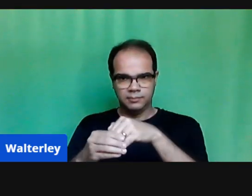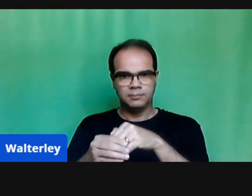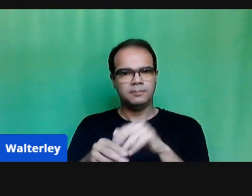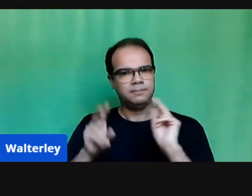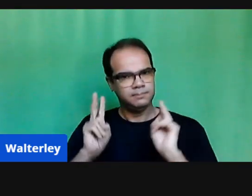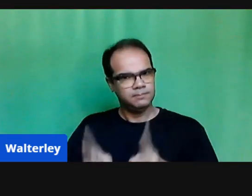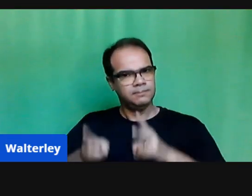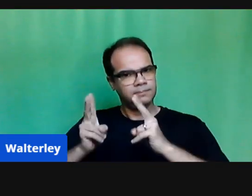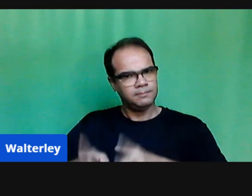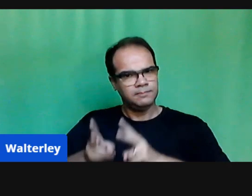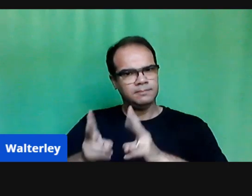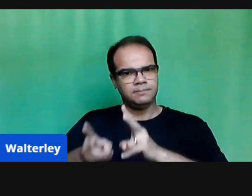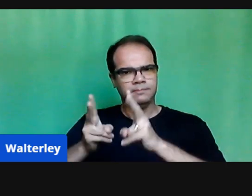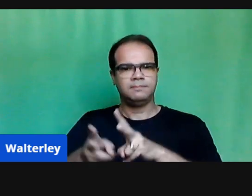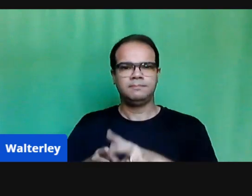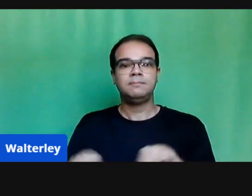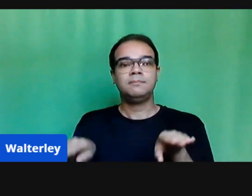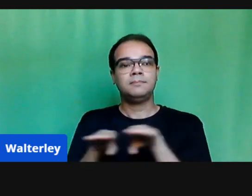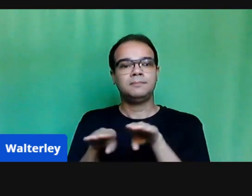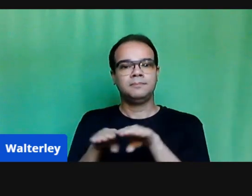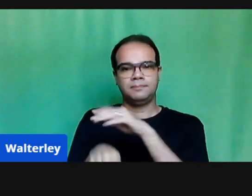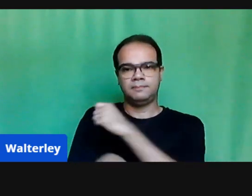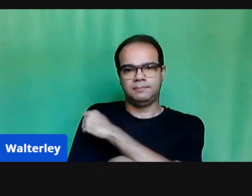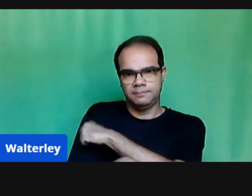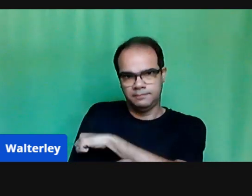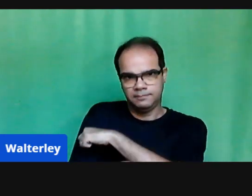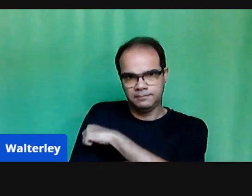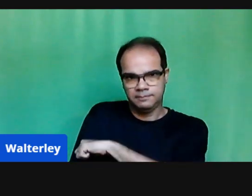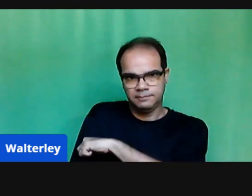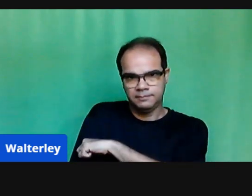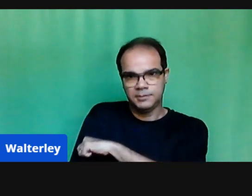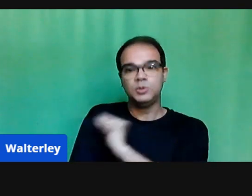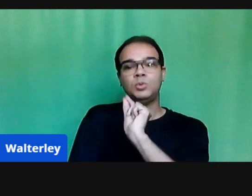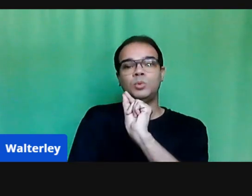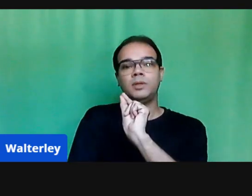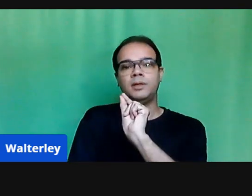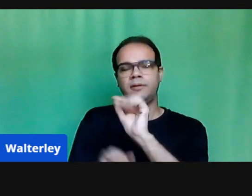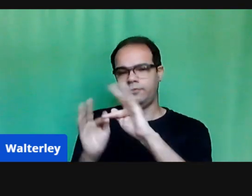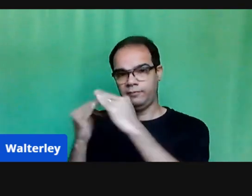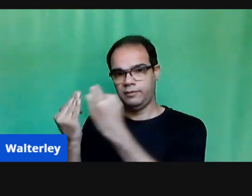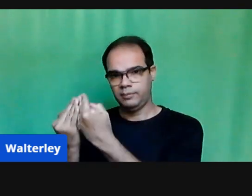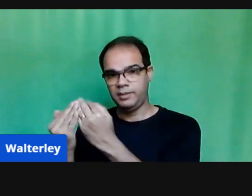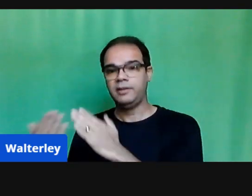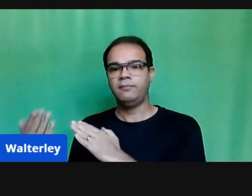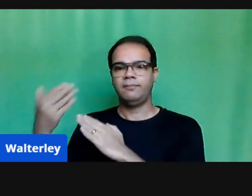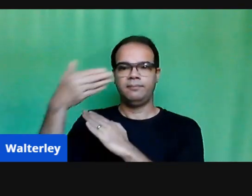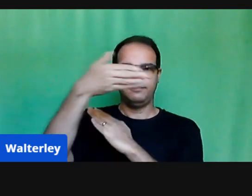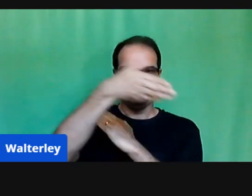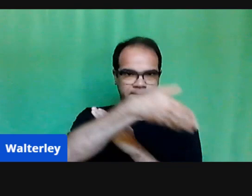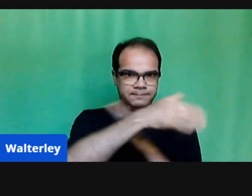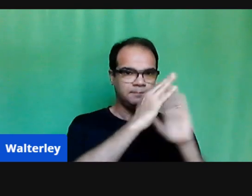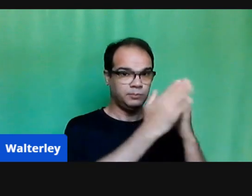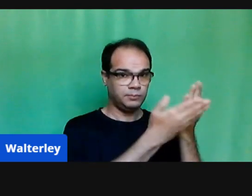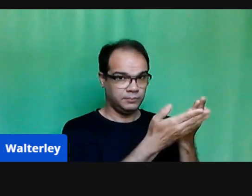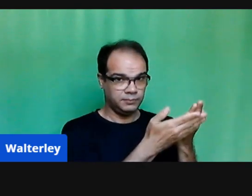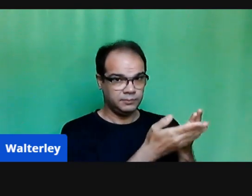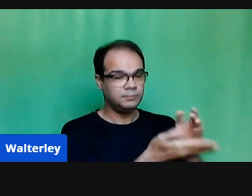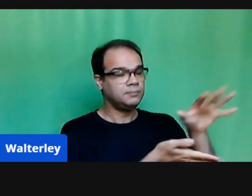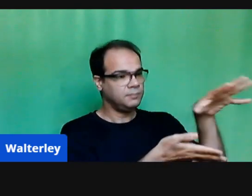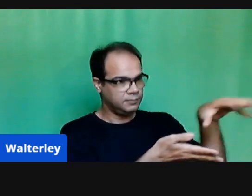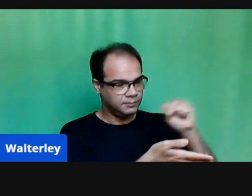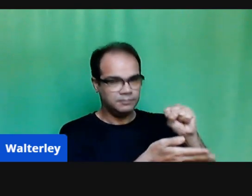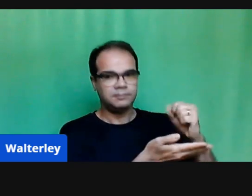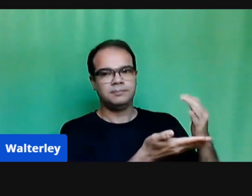e que todas as crianças, todas as famílias retirem os cadernos. Então, nós fazemos um trabalho constante de busca ativa